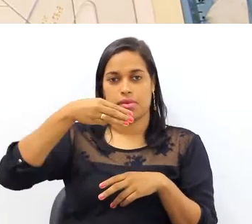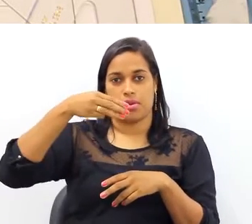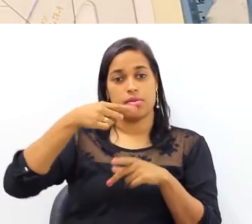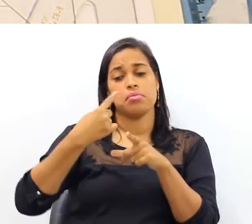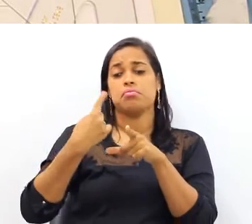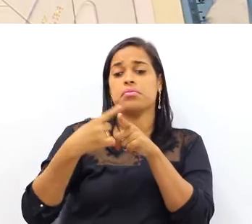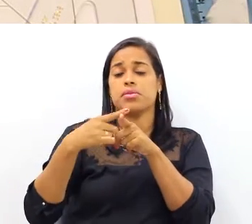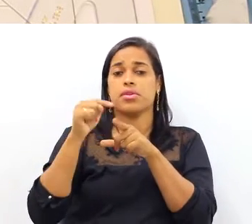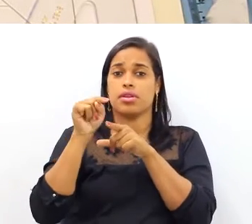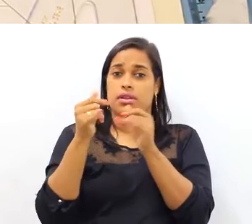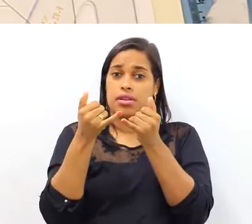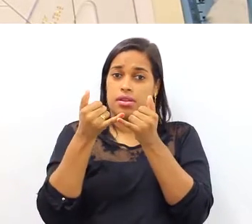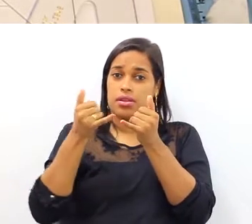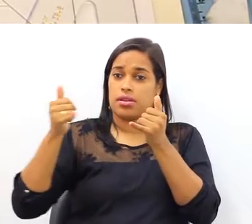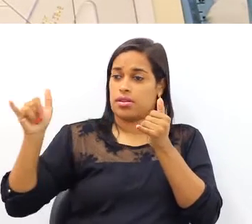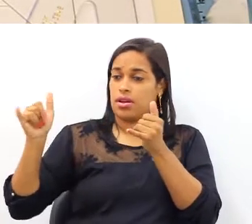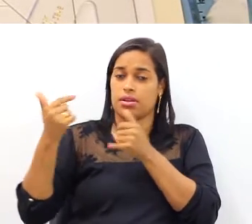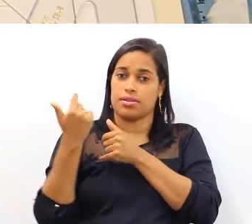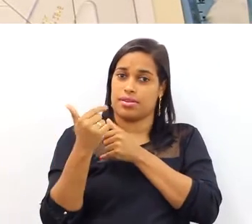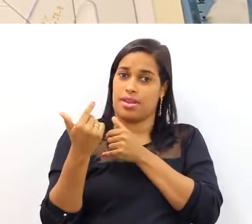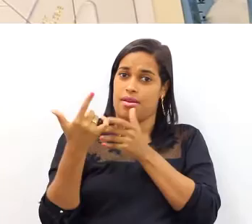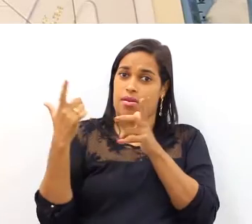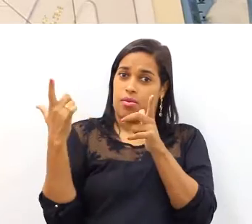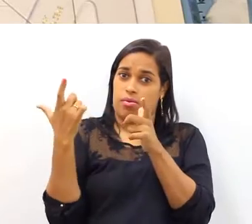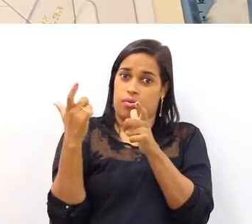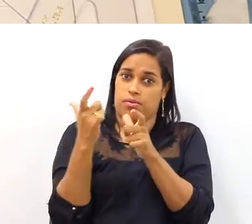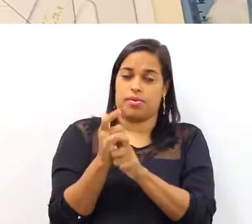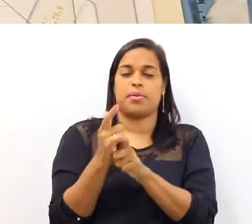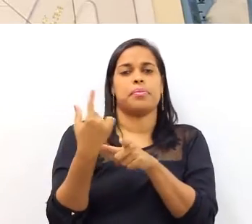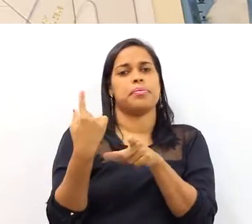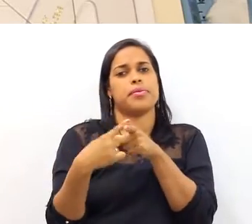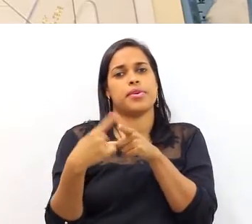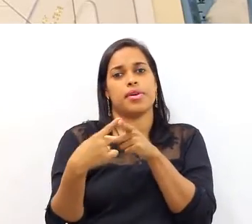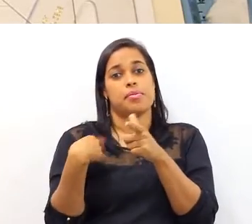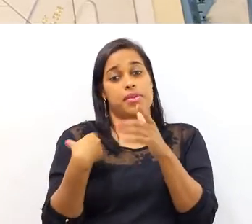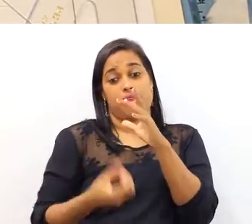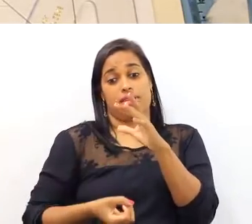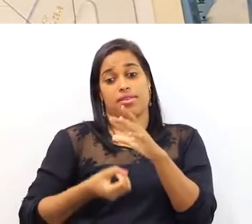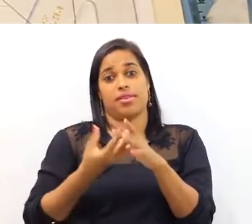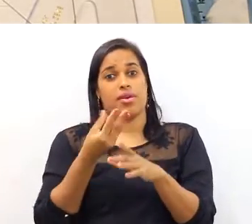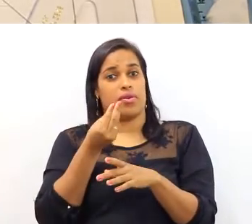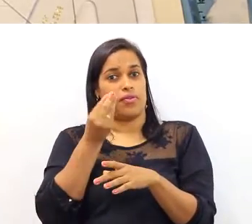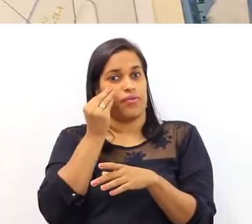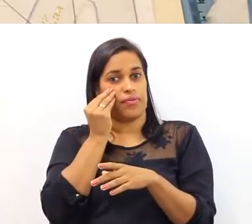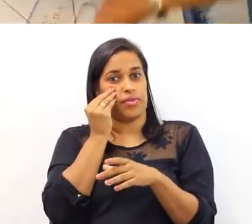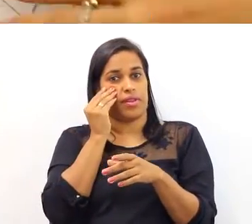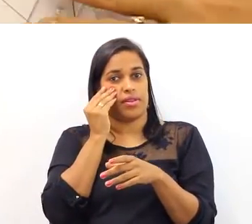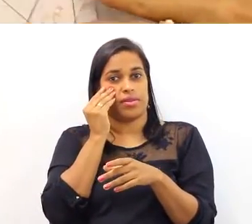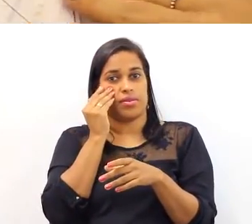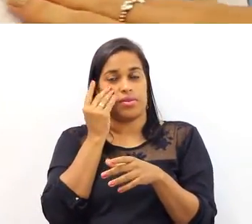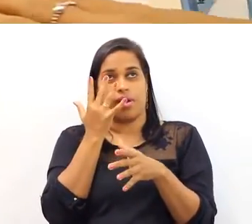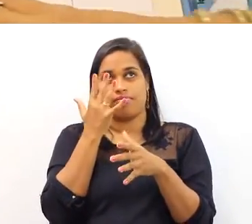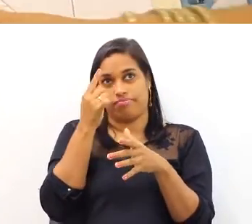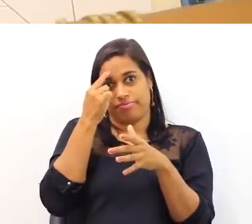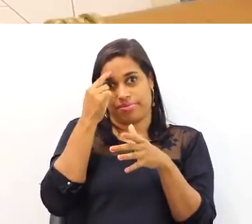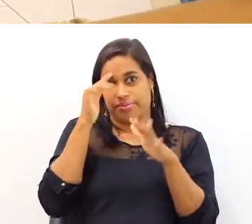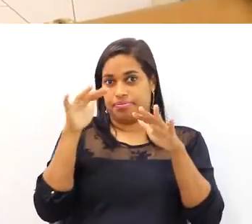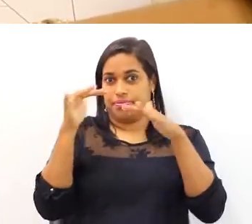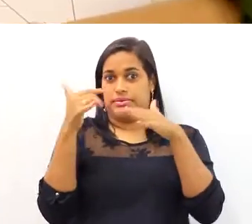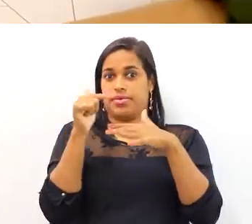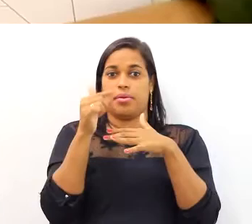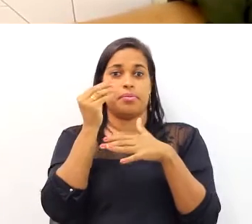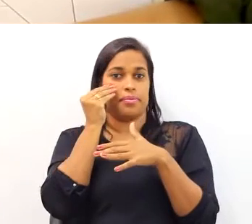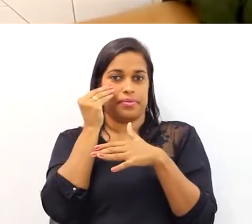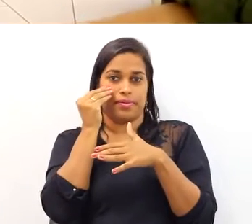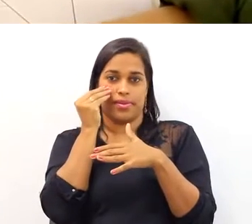menos. Mas, por que aqui, linearmente, esse tamanho está bem menor que esse? Para criar o efeito da